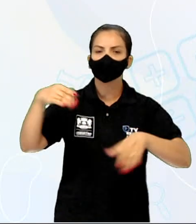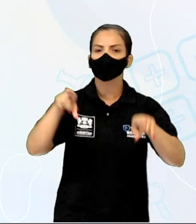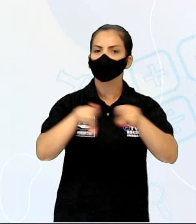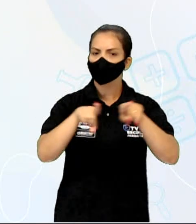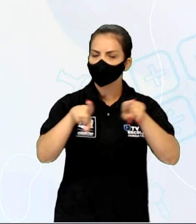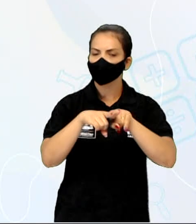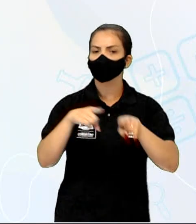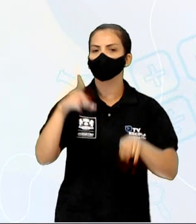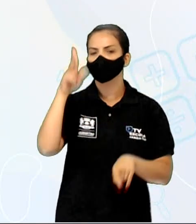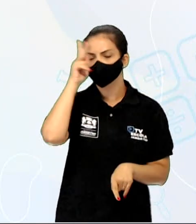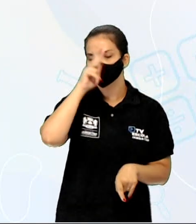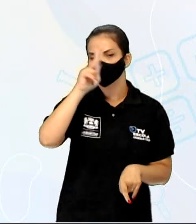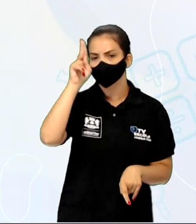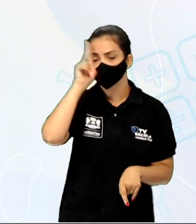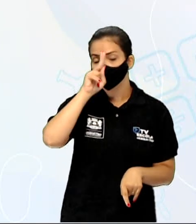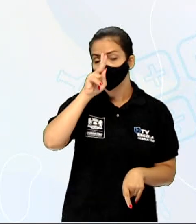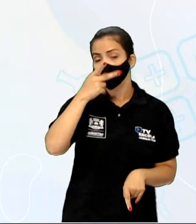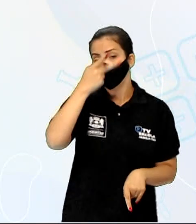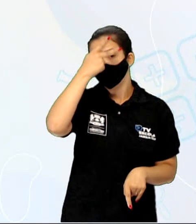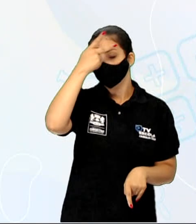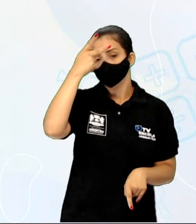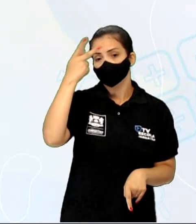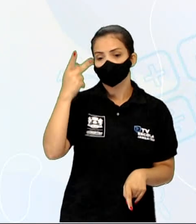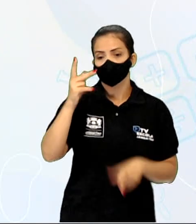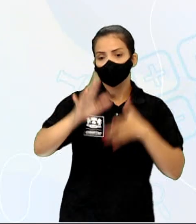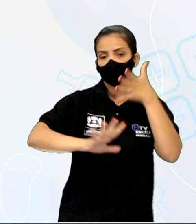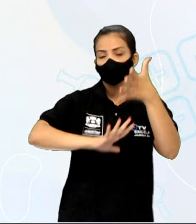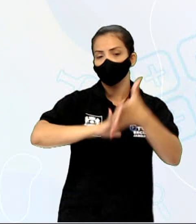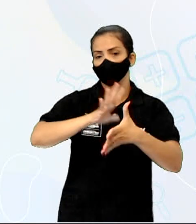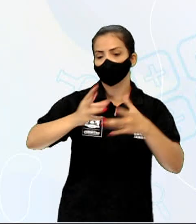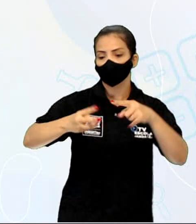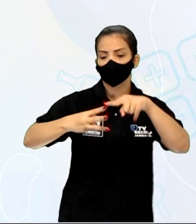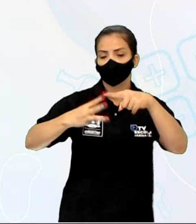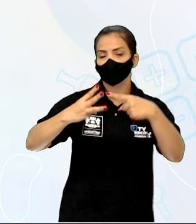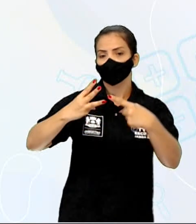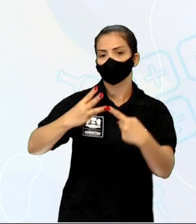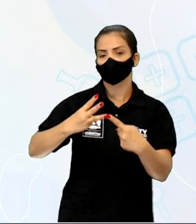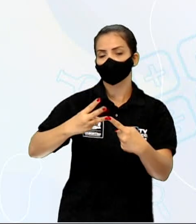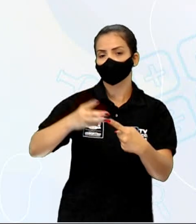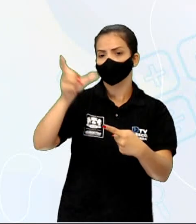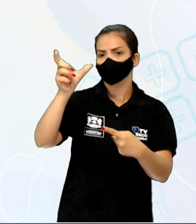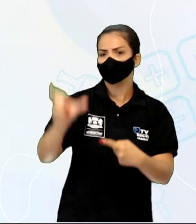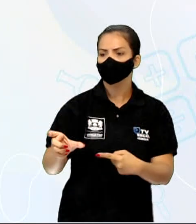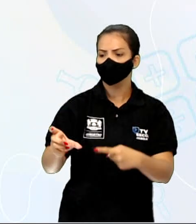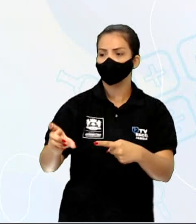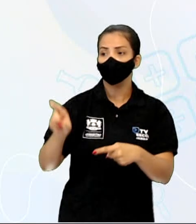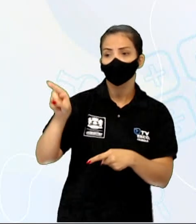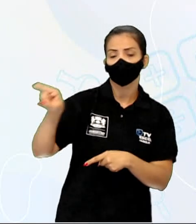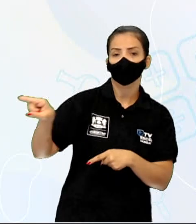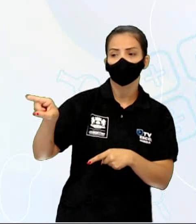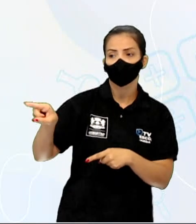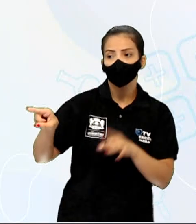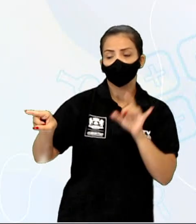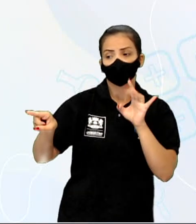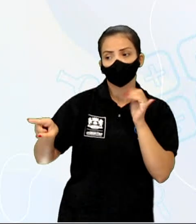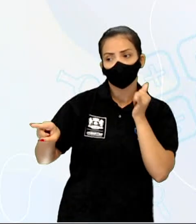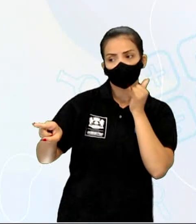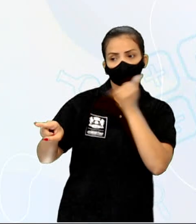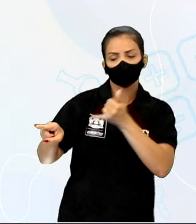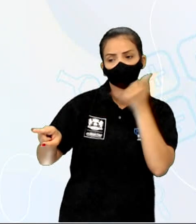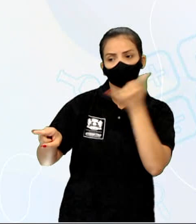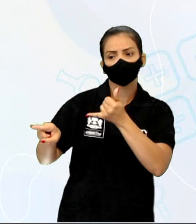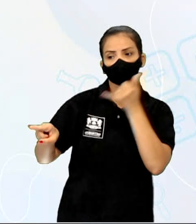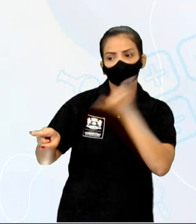observa. Eu costumo dizer que o narrador-observador, ele é o narrador fofoqueiro. Ele só olha e só conta. Já o narrador